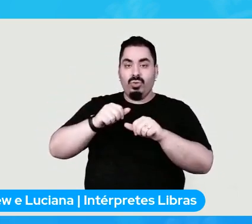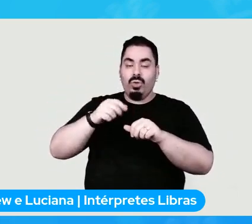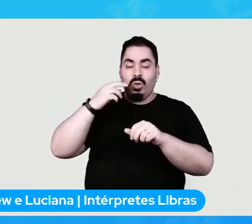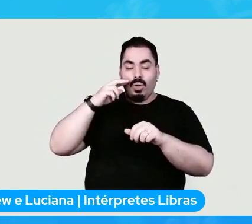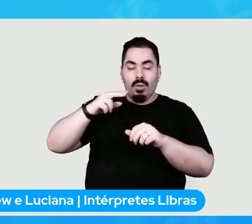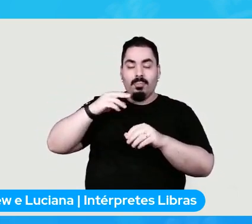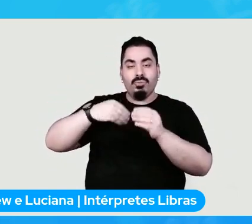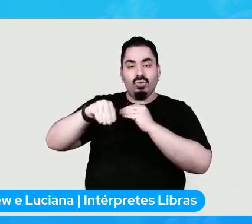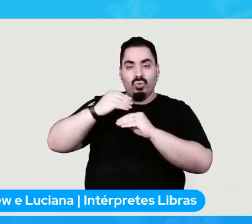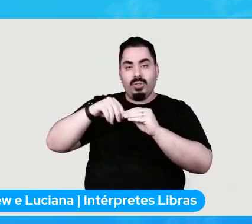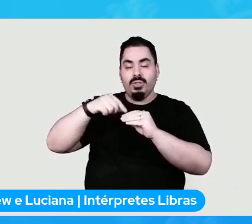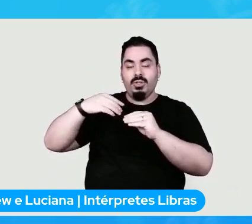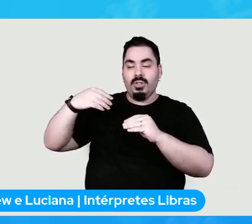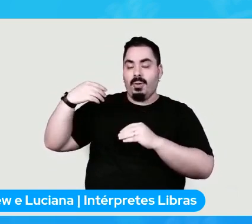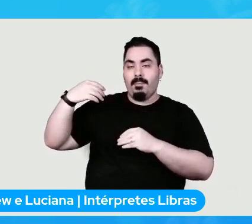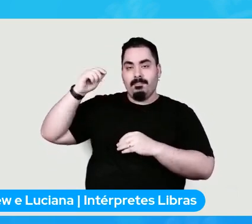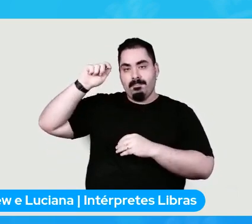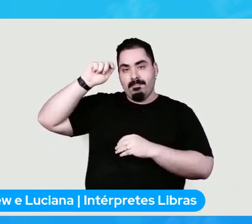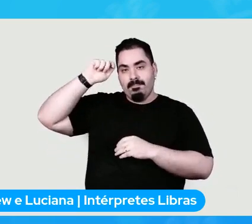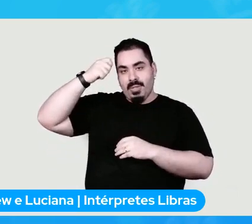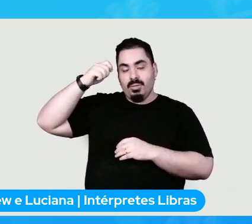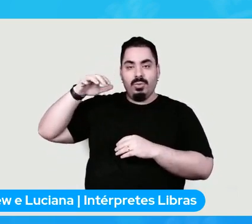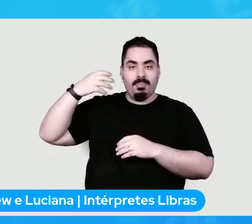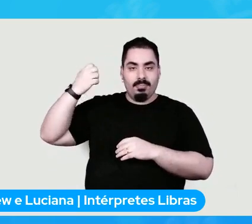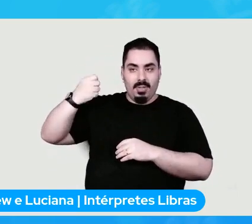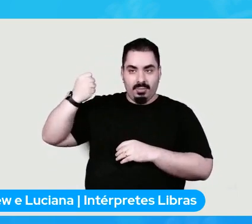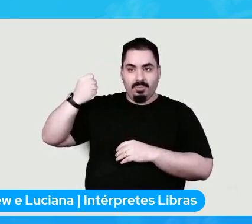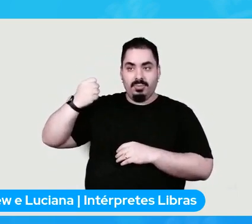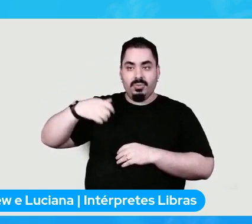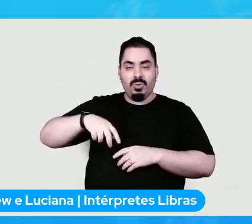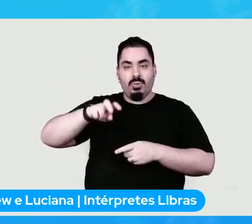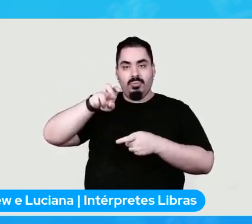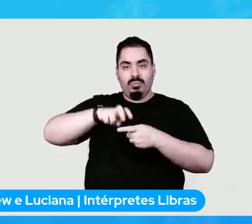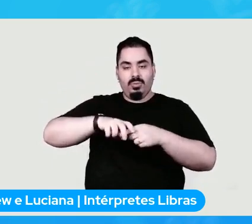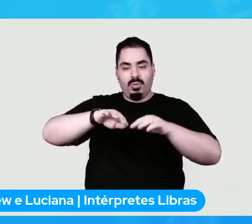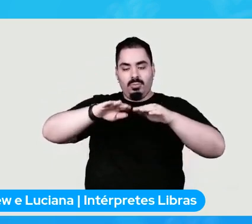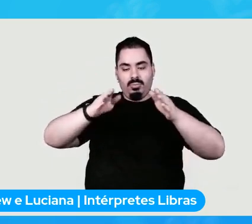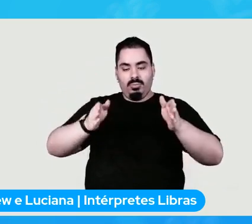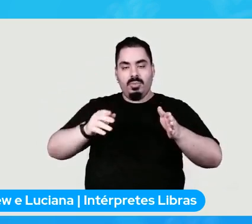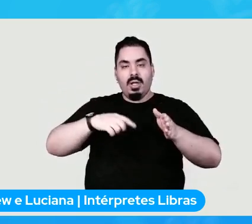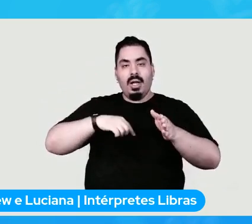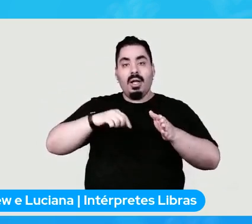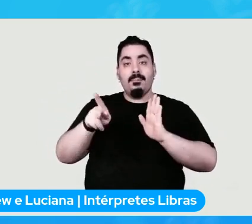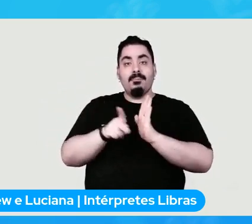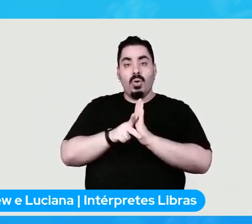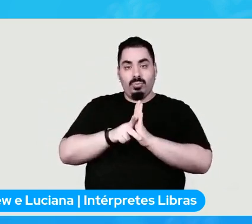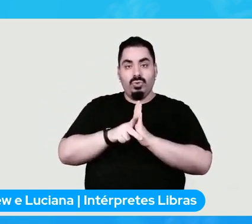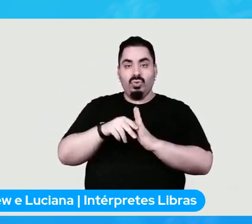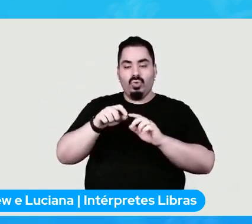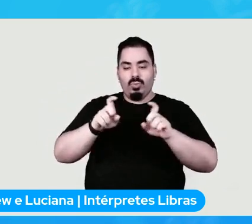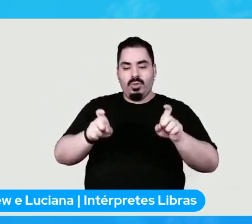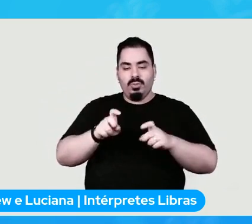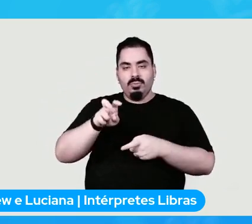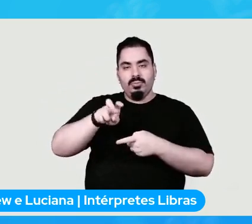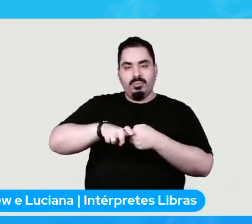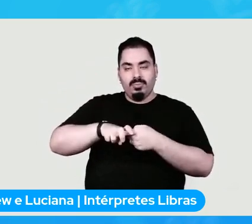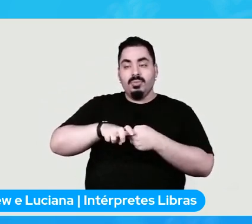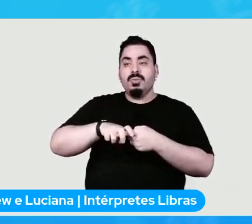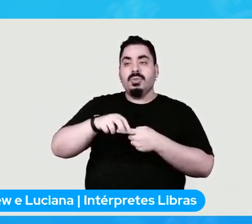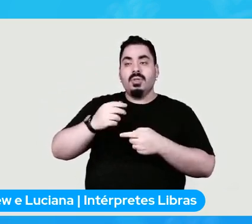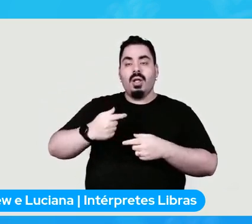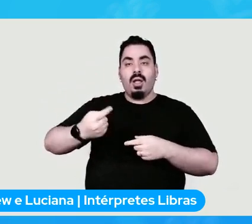sentado numa poltrona, na verdade, numa cadeira de computador. Atrás de mim, eu estou no meu quarto, eu tenho um